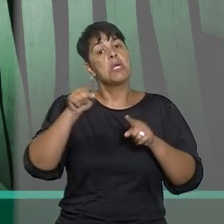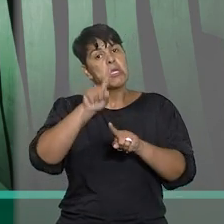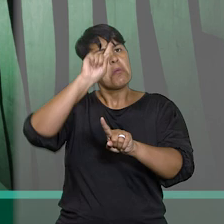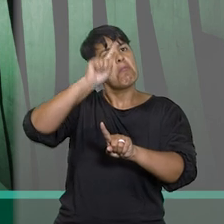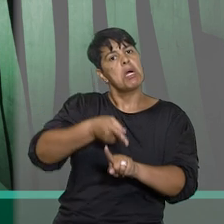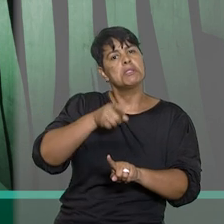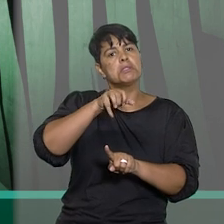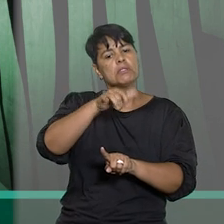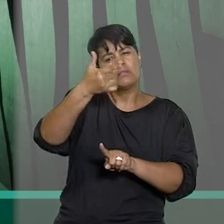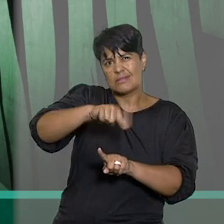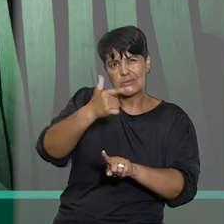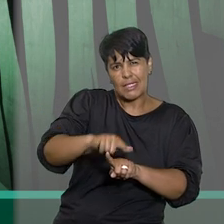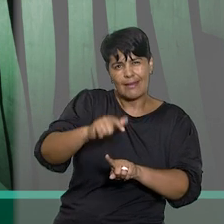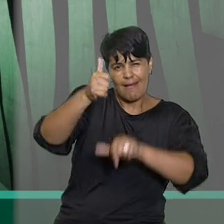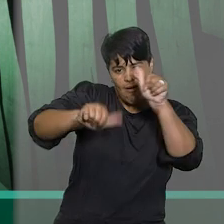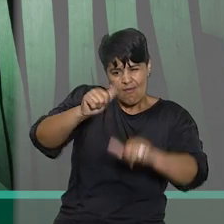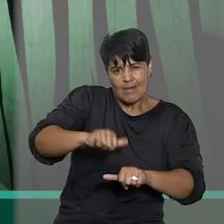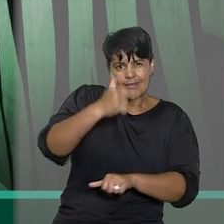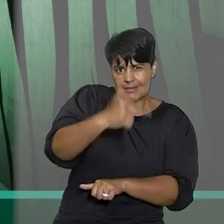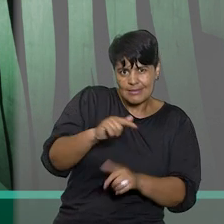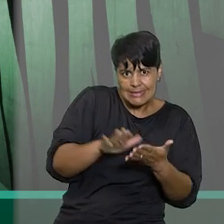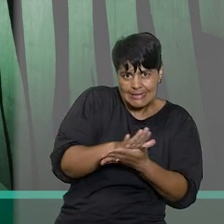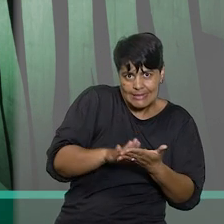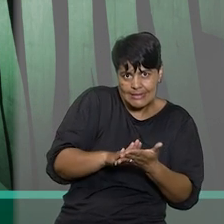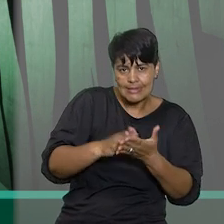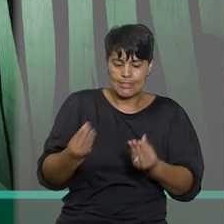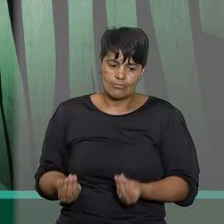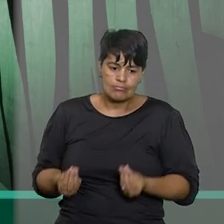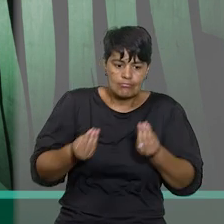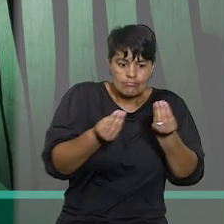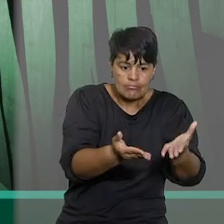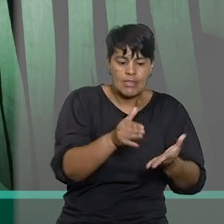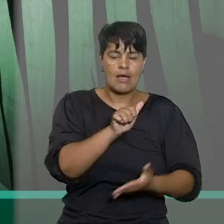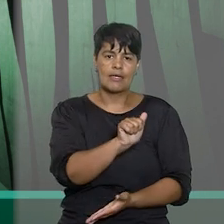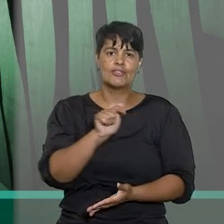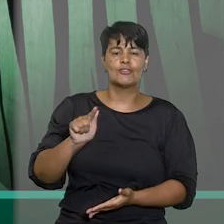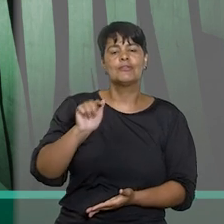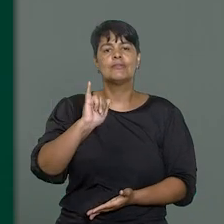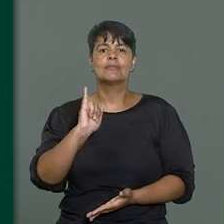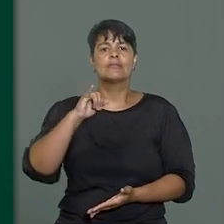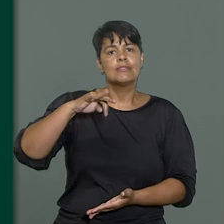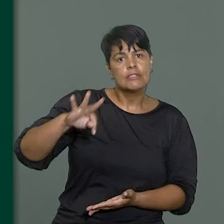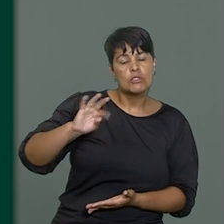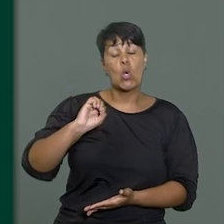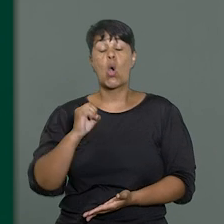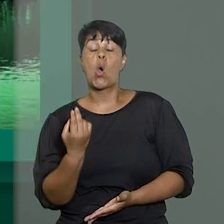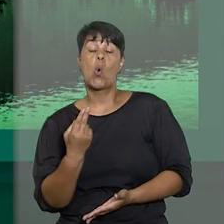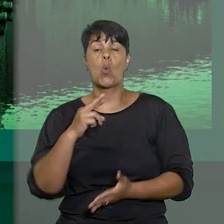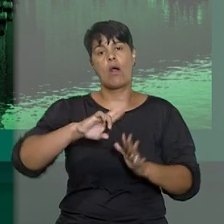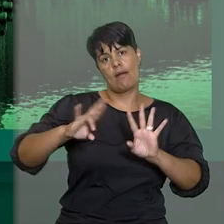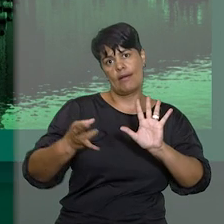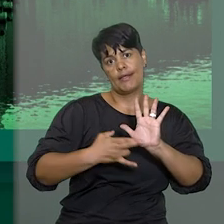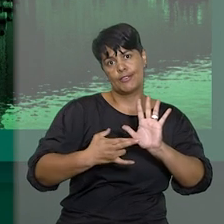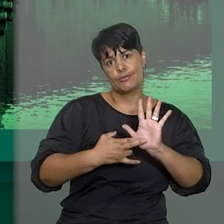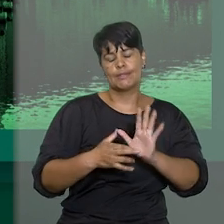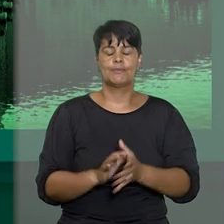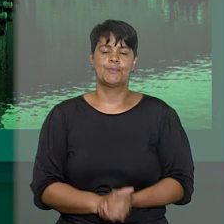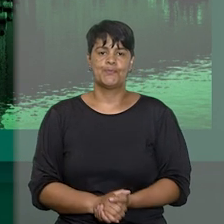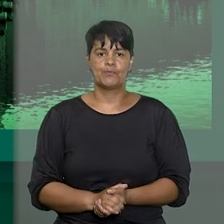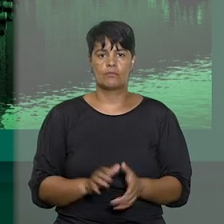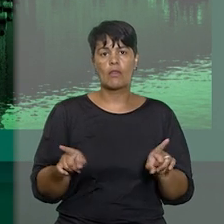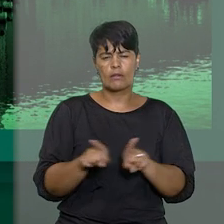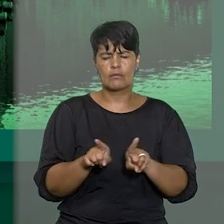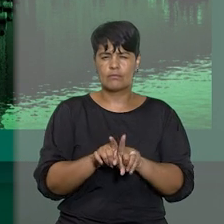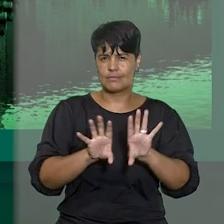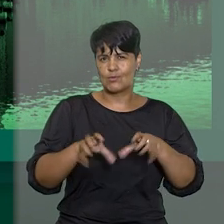reconsideração da decisão agravada, a distribuição do agravo interno ou regimental. A ARP também